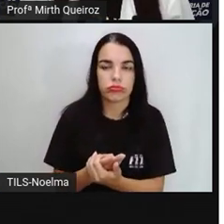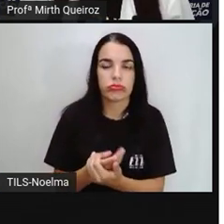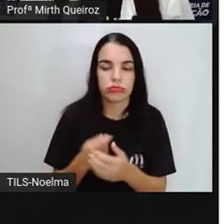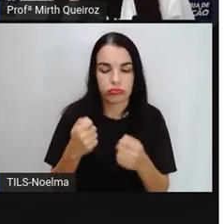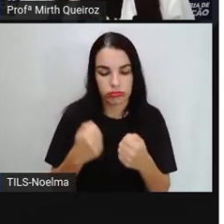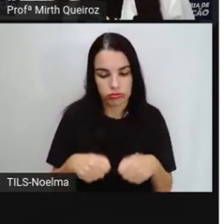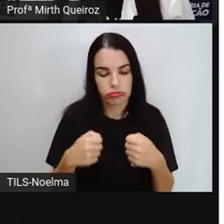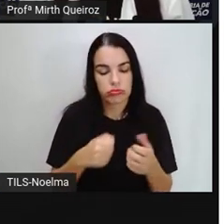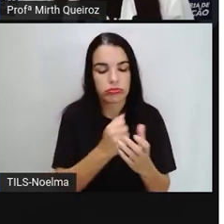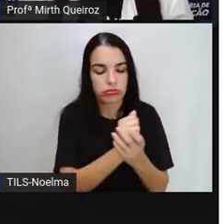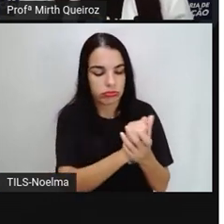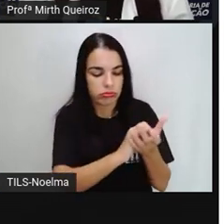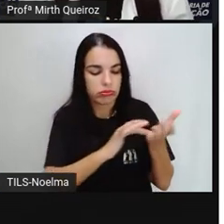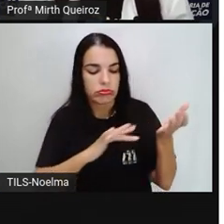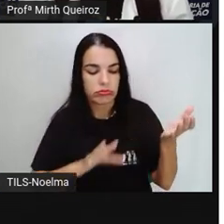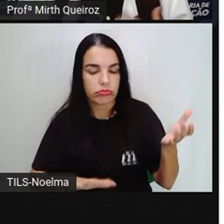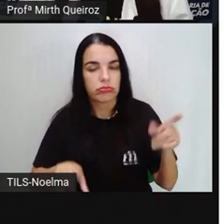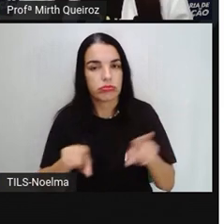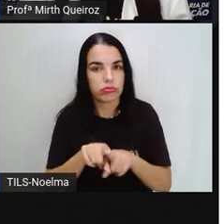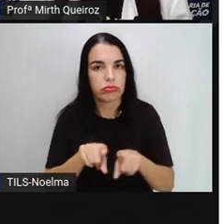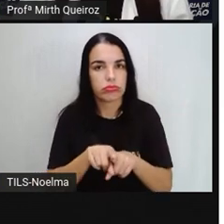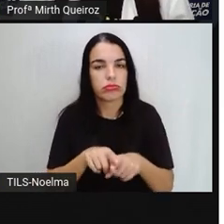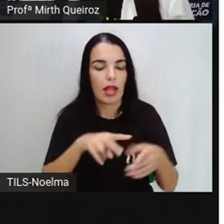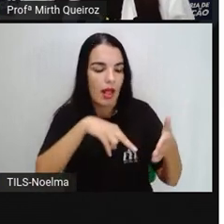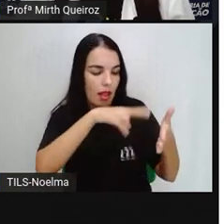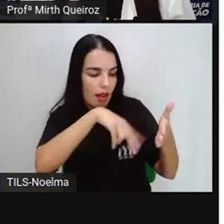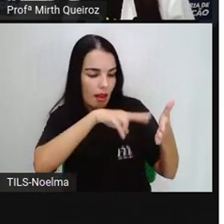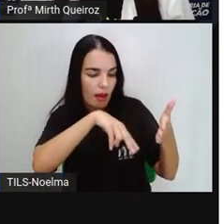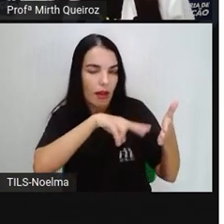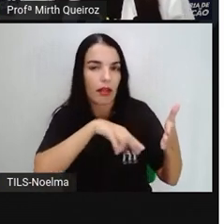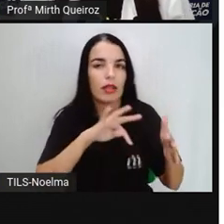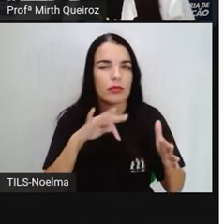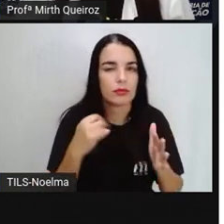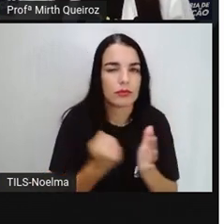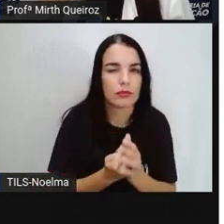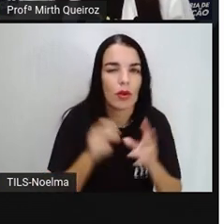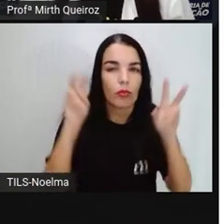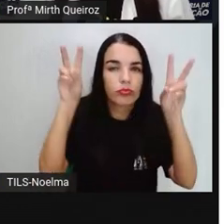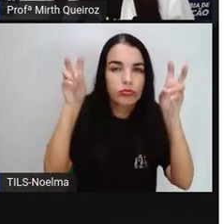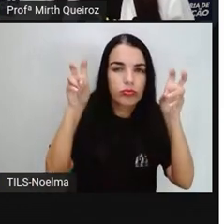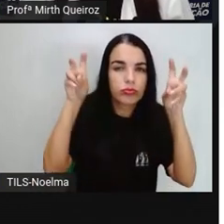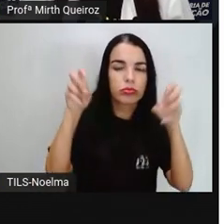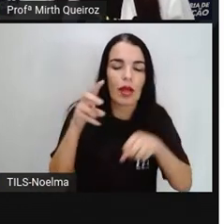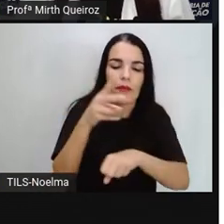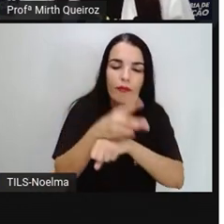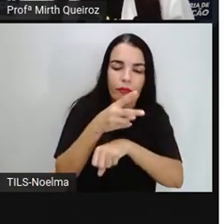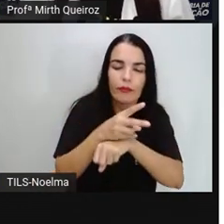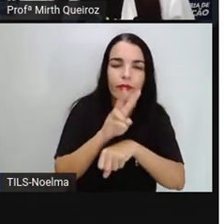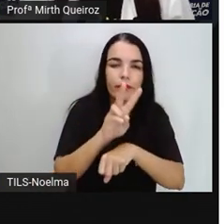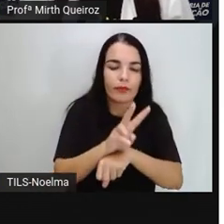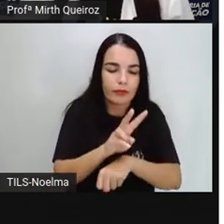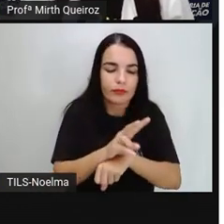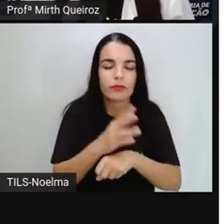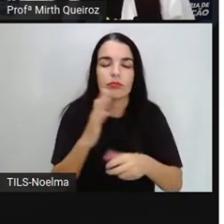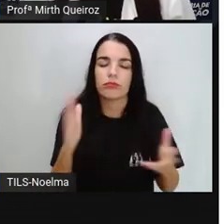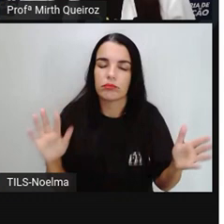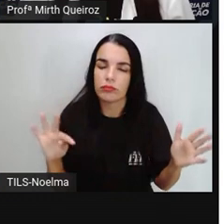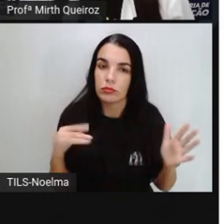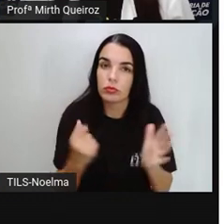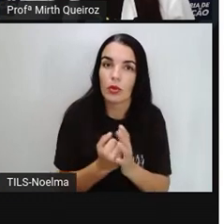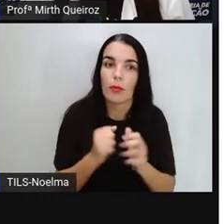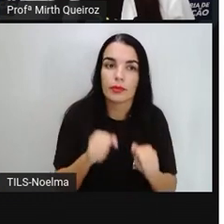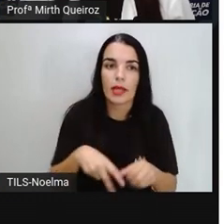de vocês e também estudar, né? Ler um pouquinho aí sobre os conteúdos, assistir os vídeos, para que vocês possam